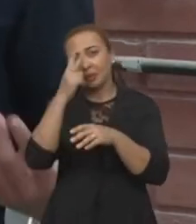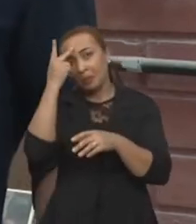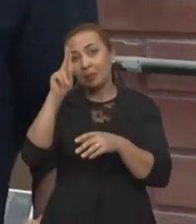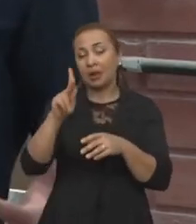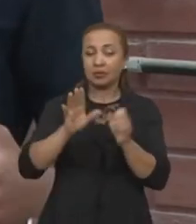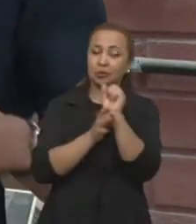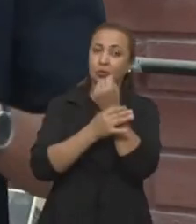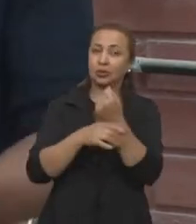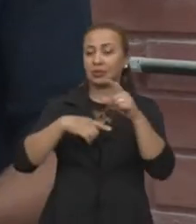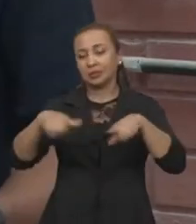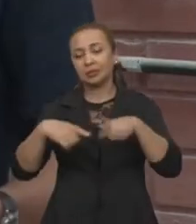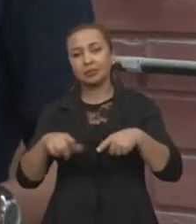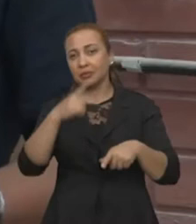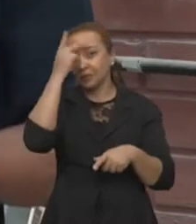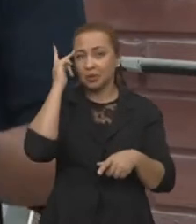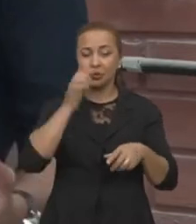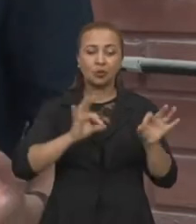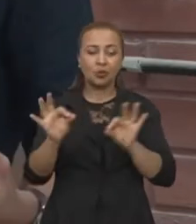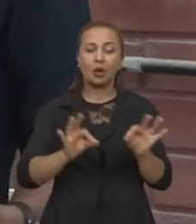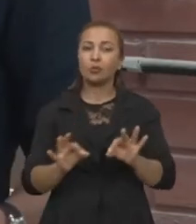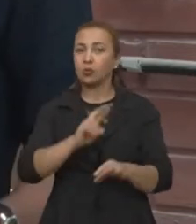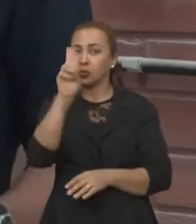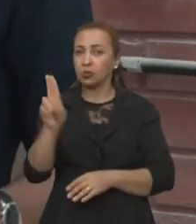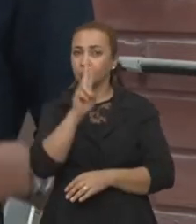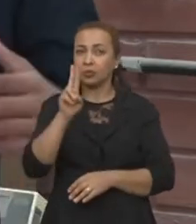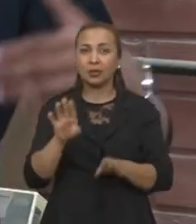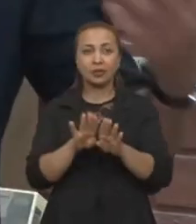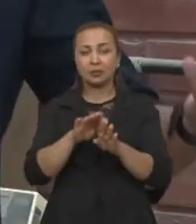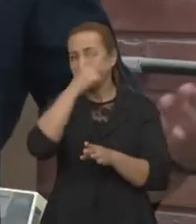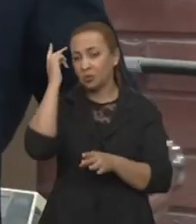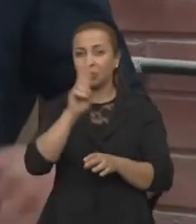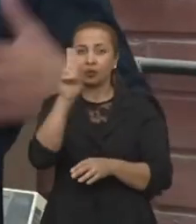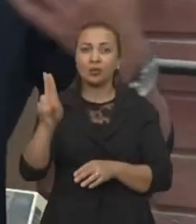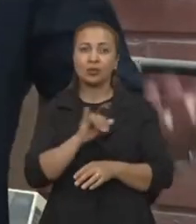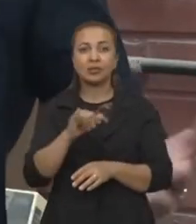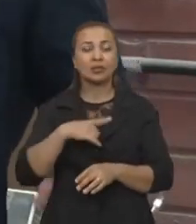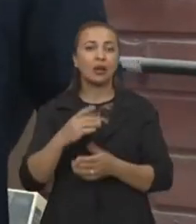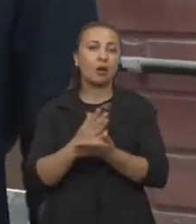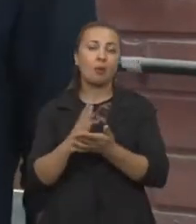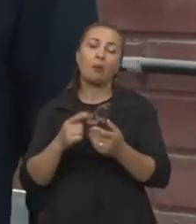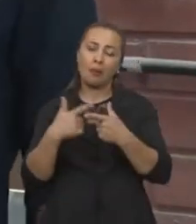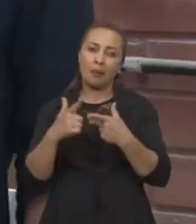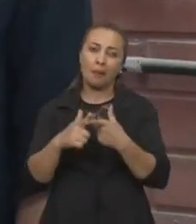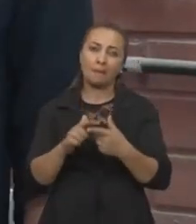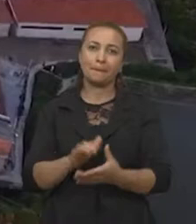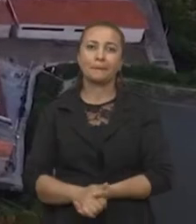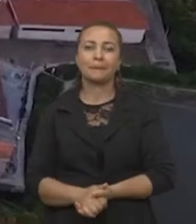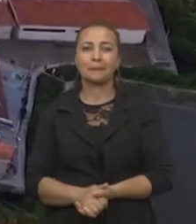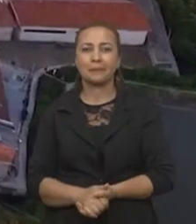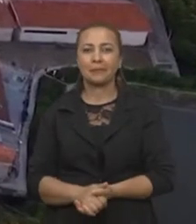we're going do a analysis for the security of the work that the that will manage and the user final if there is any accident.